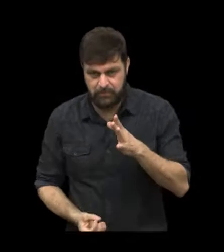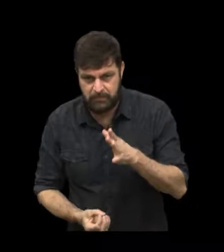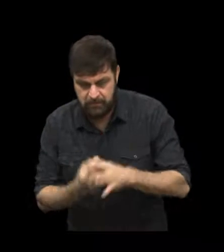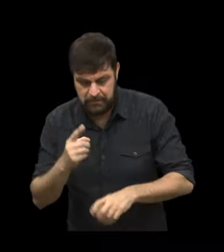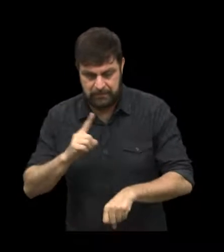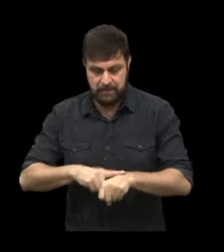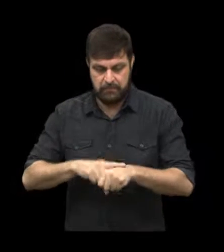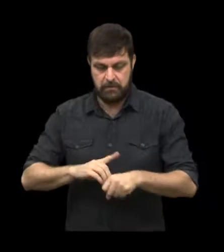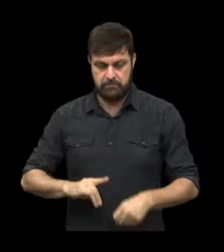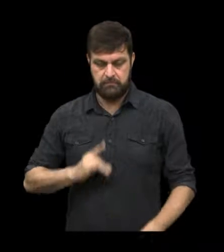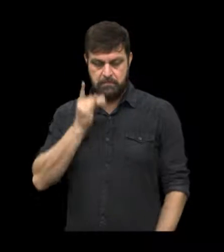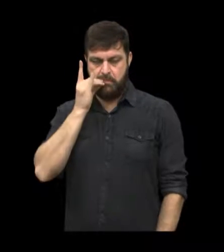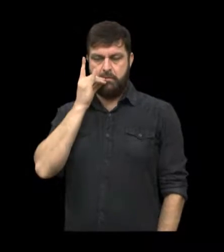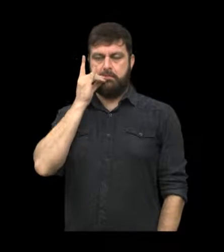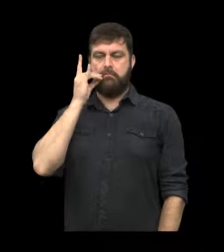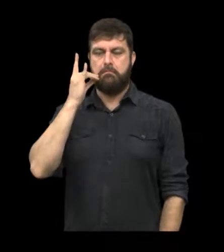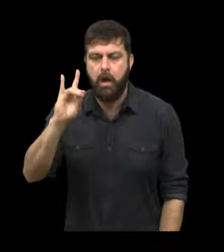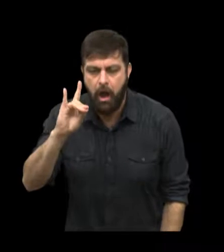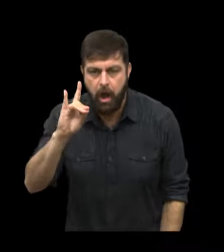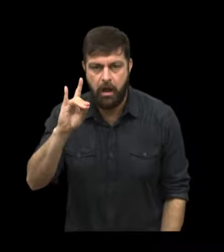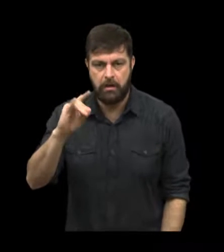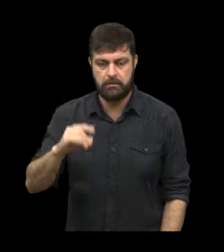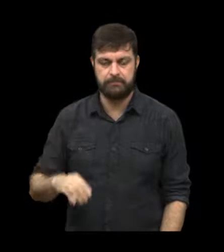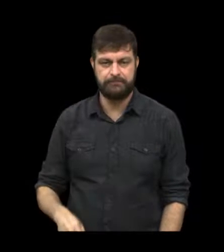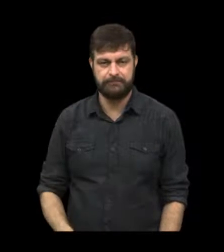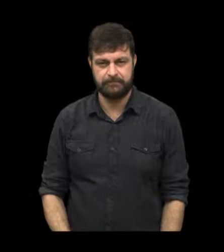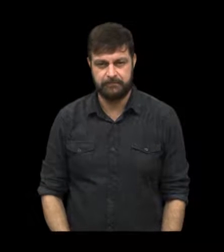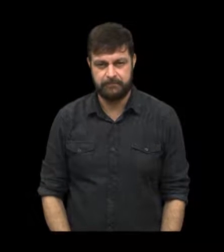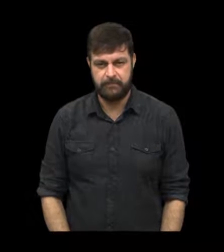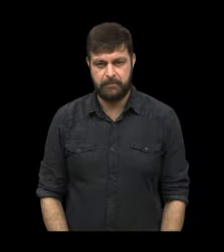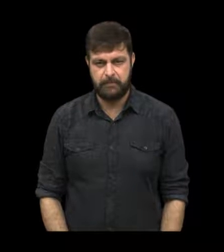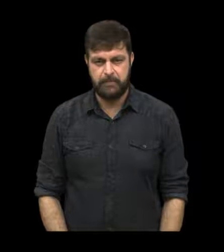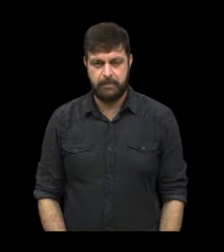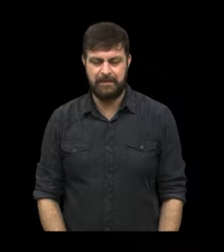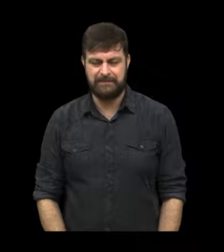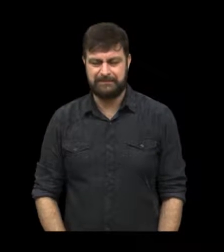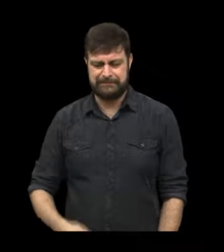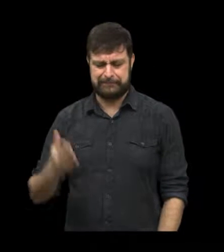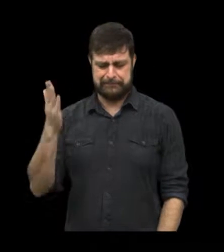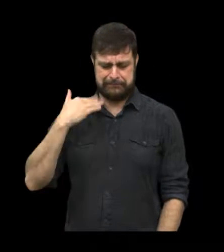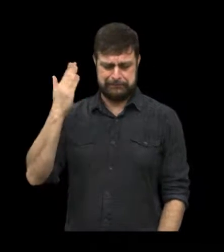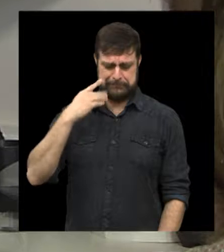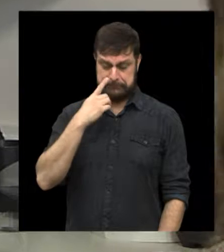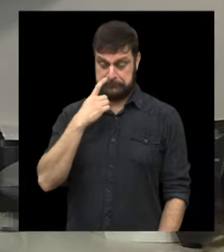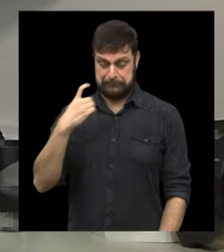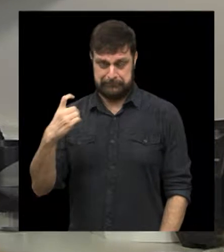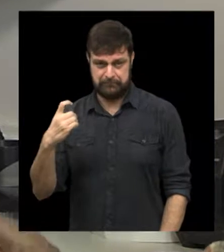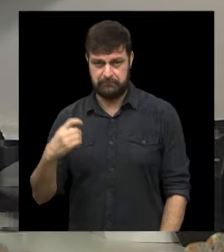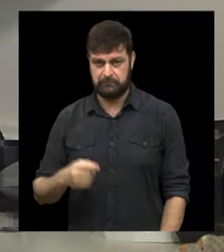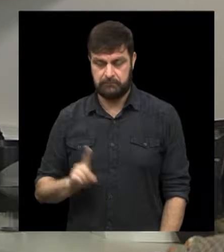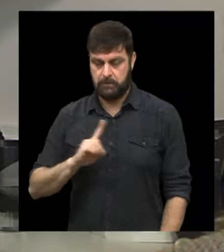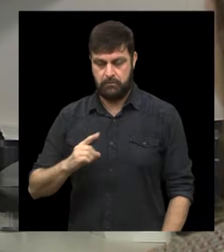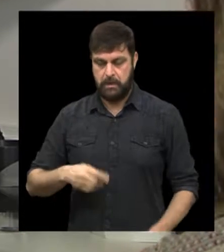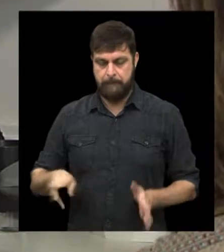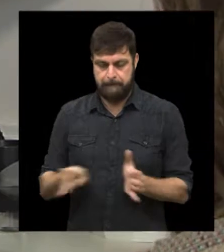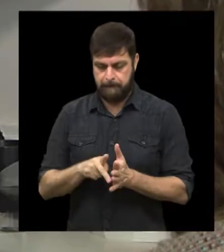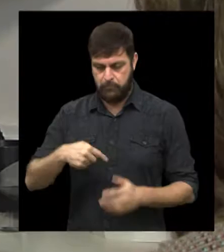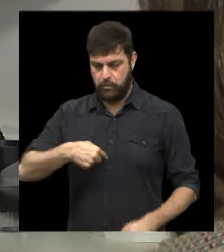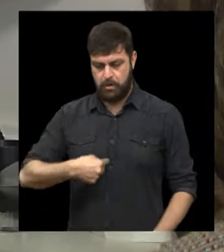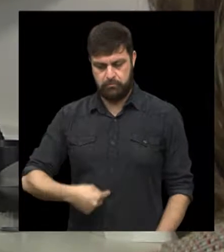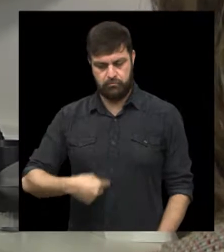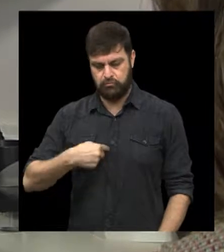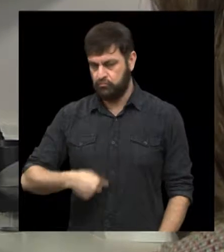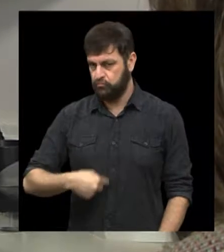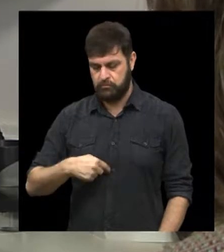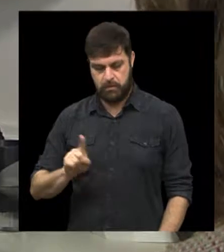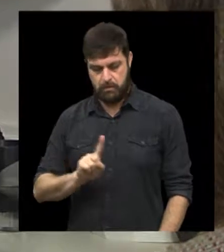pequenos momentos onde o ar reflui daqui do estômago para a cavidade bucal, é o cheiro ácido. Então, o mau hálito não vem do estômago.